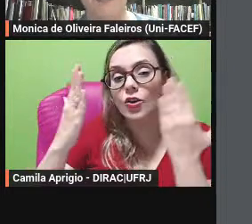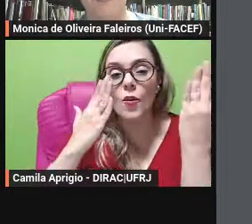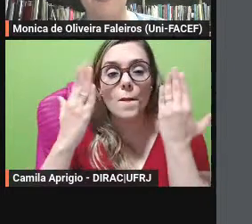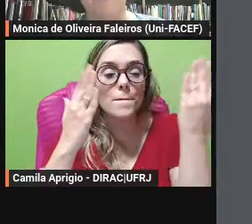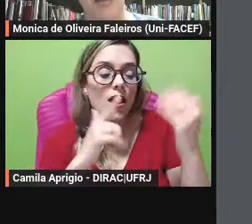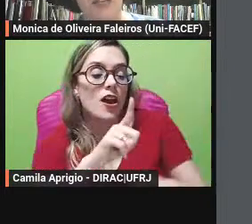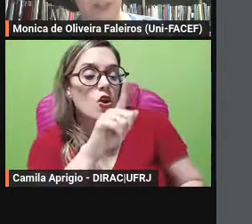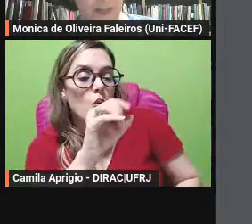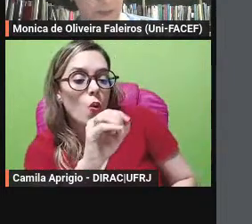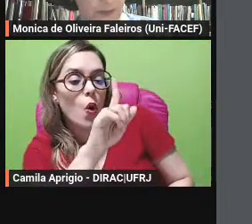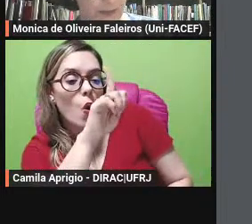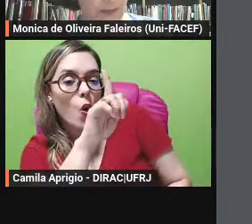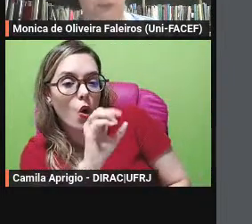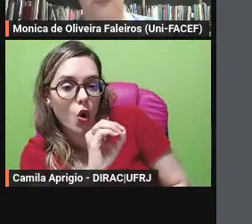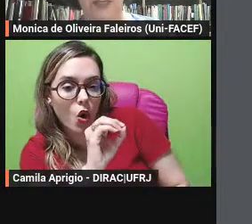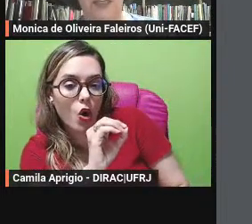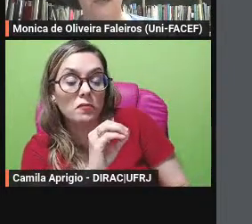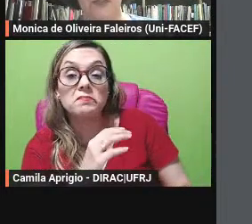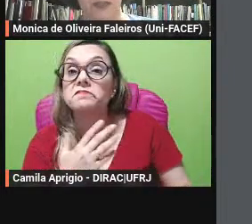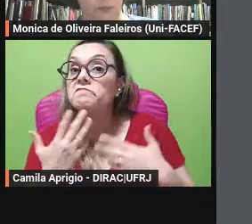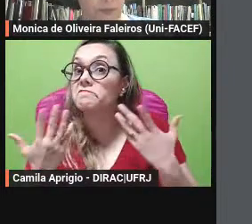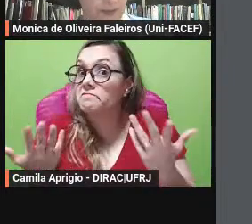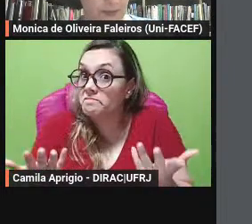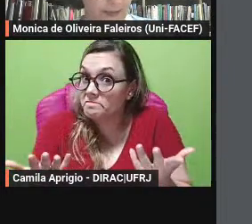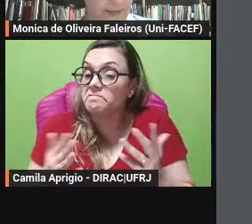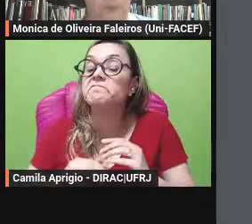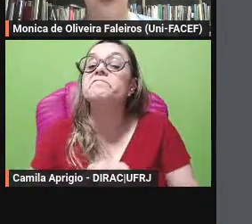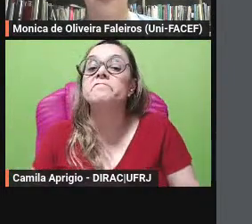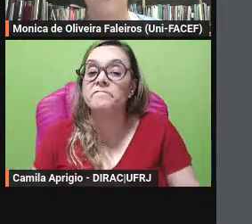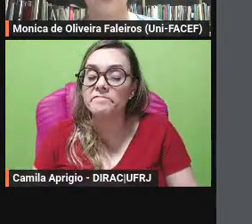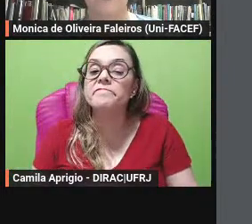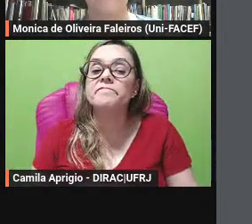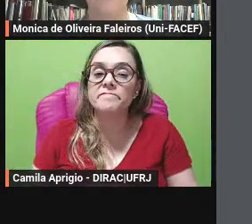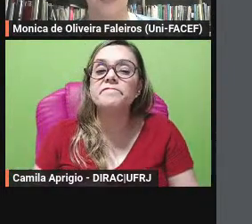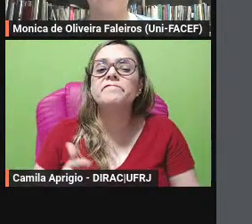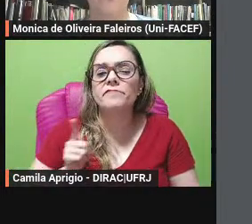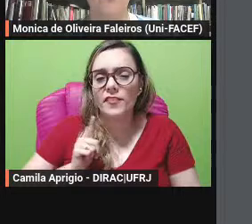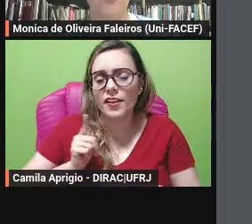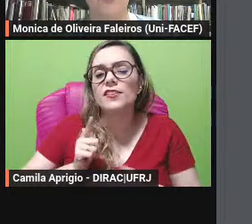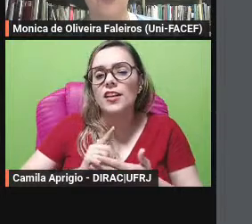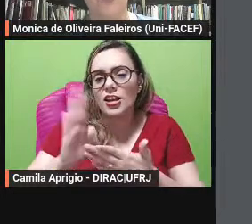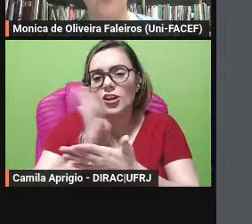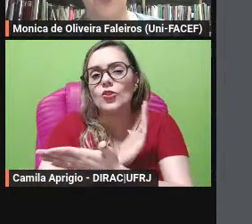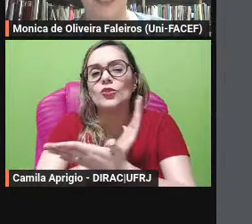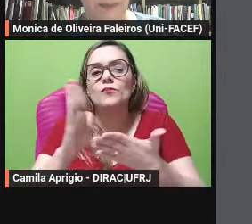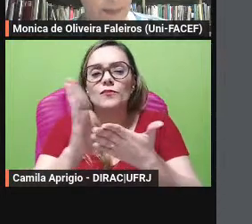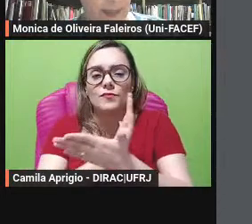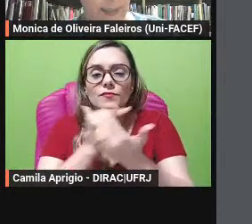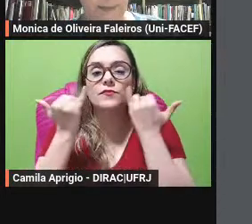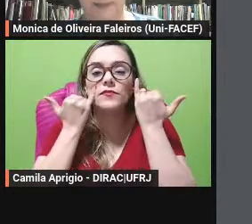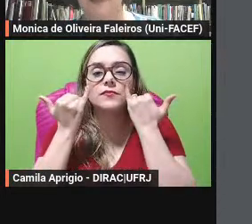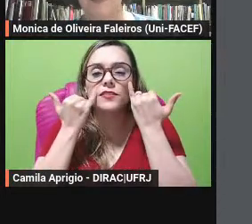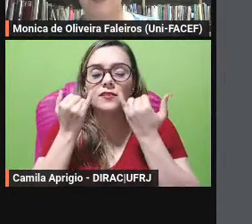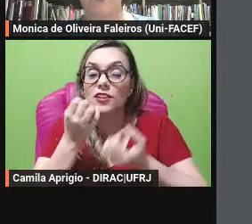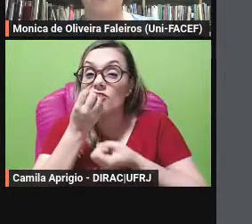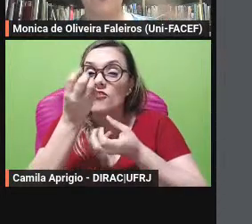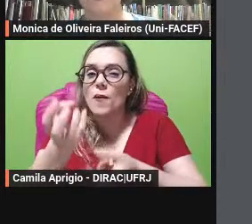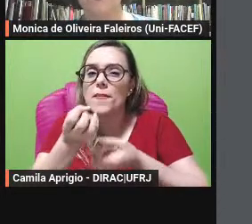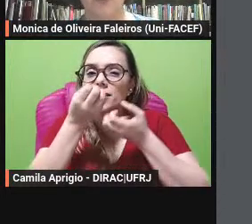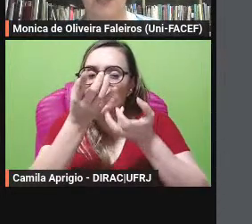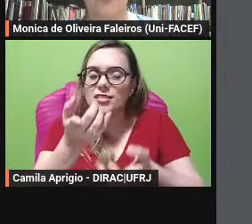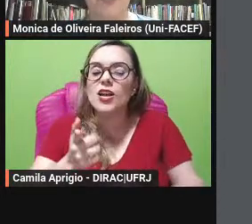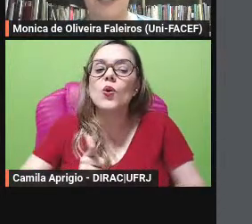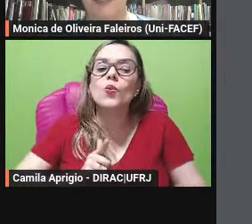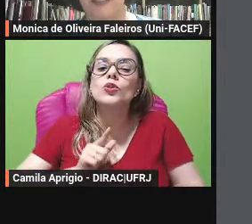essas imagens que vocês estão vendo algumas dessas informações a fonte é o Instituto Moreira Salles que tem lá um